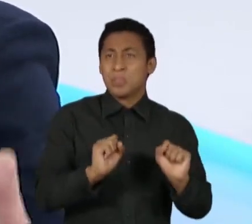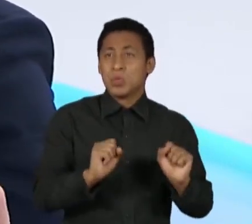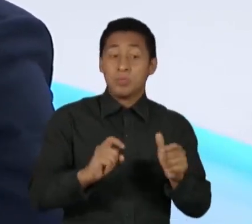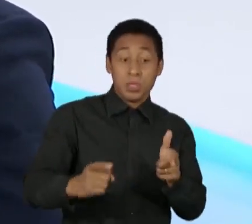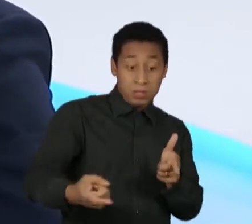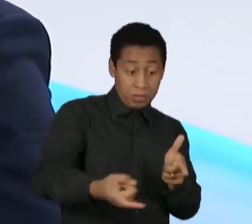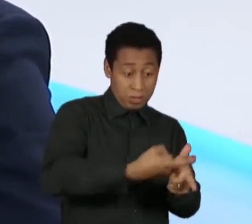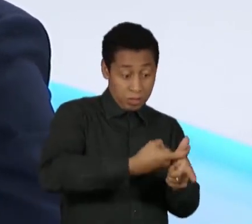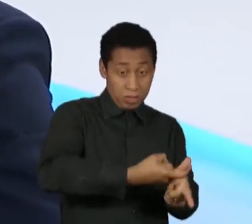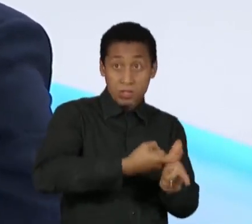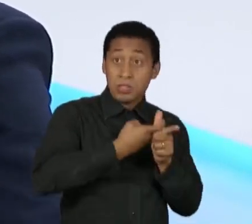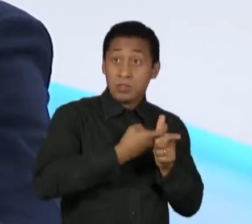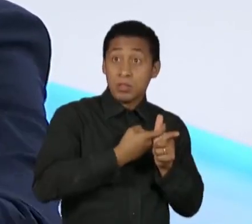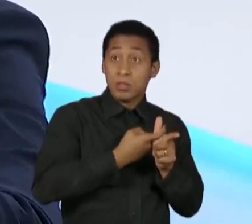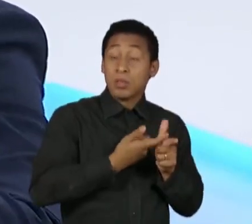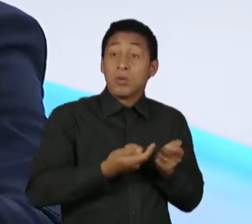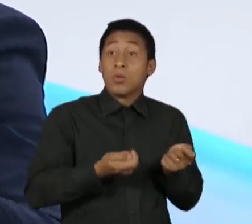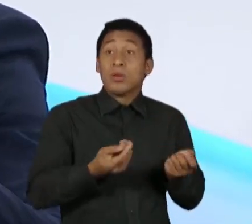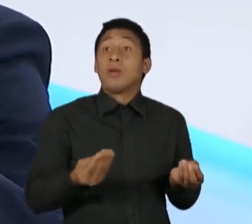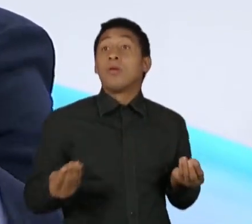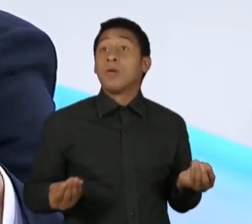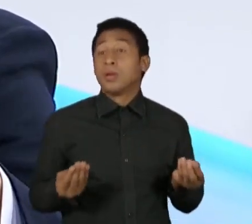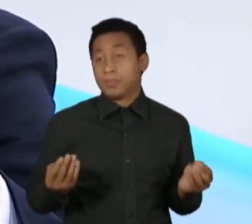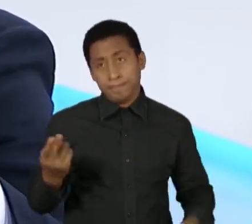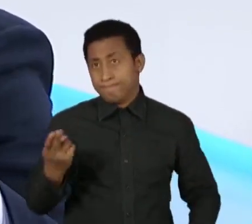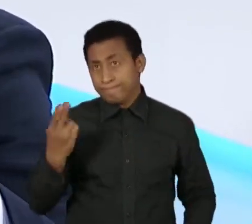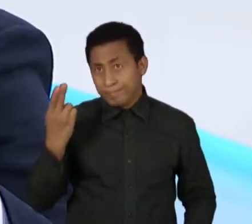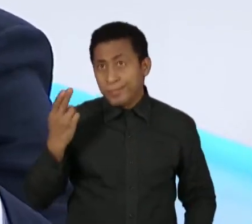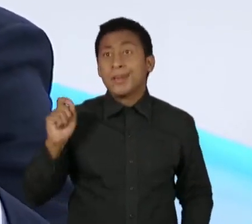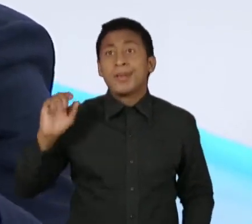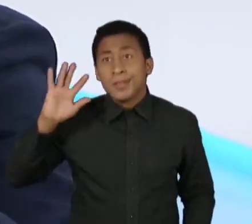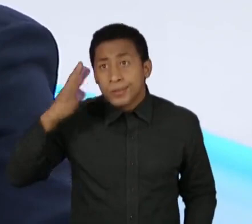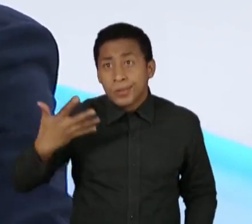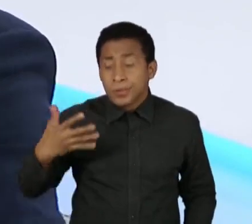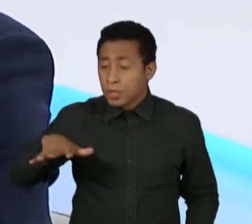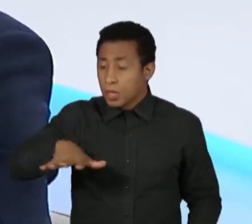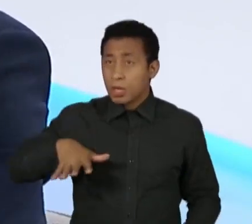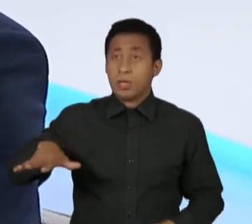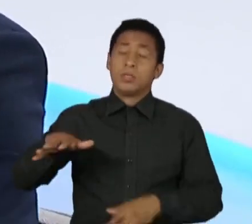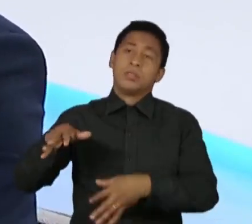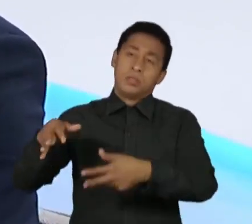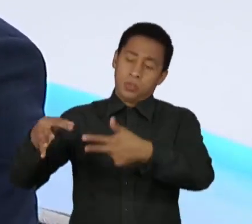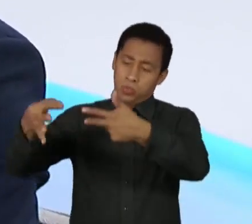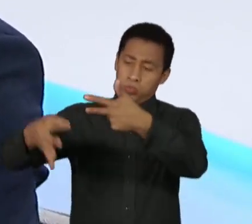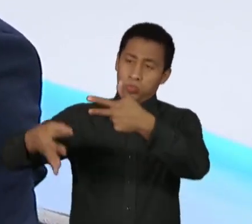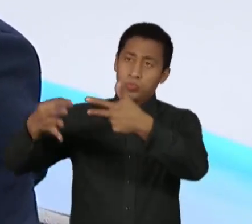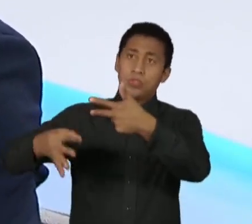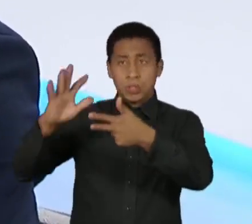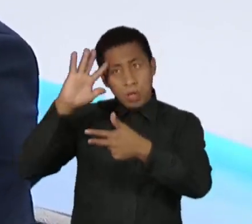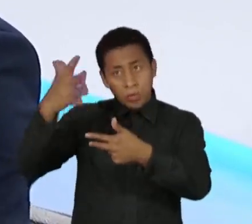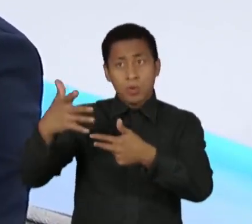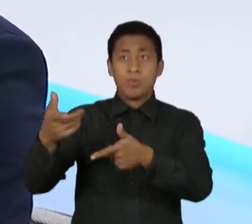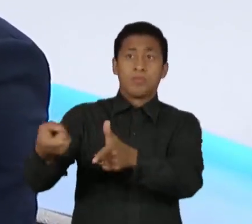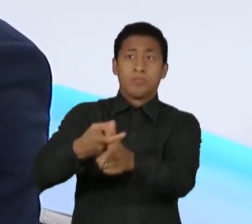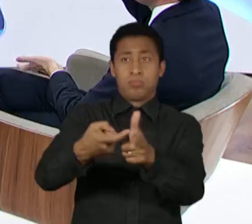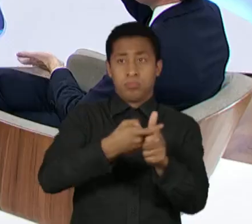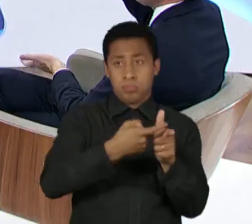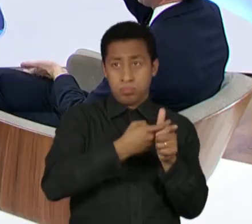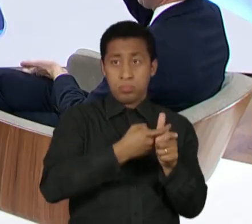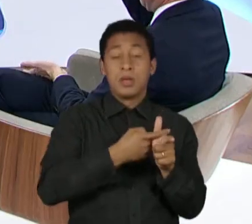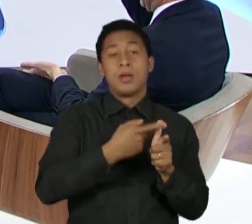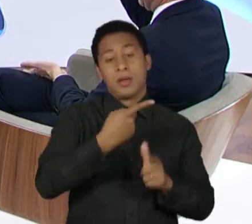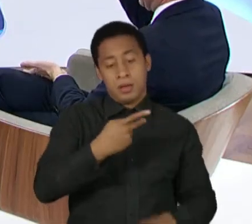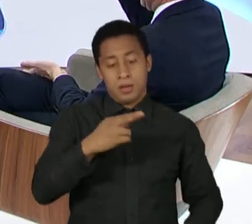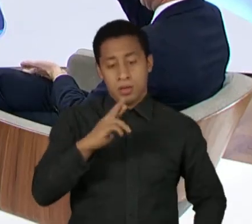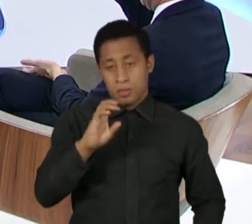discutimos naquela ocasião era, vamos criar um subteto para o precatório, mas precisamos criar válvulas de escape para não criar